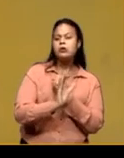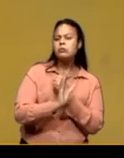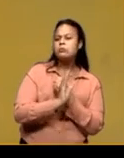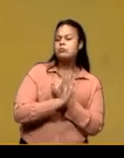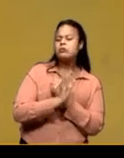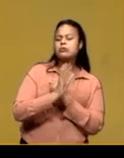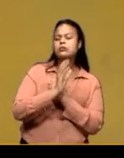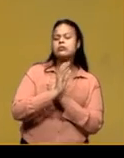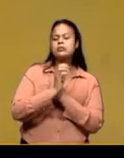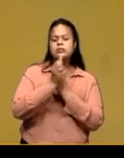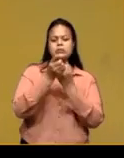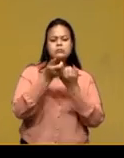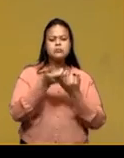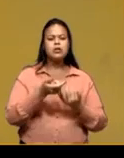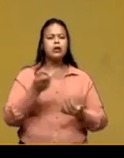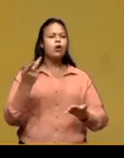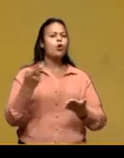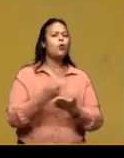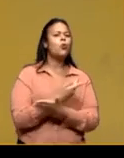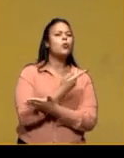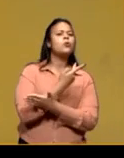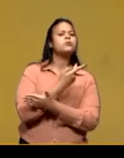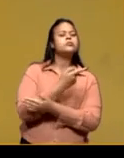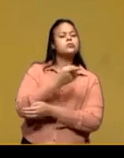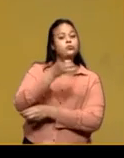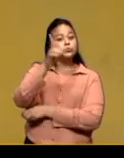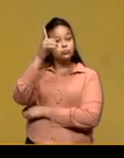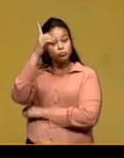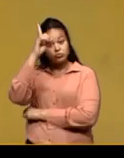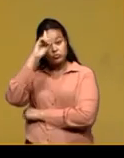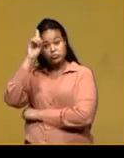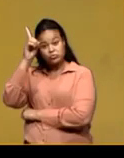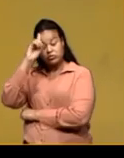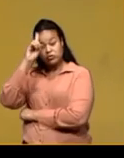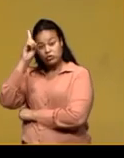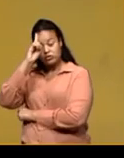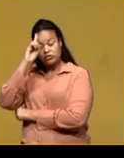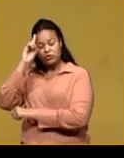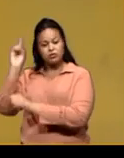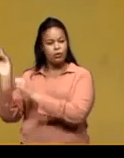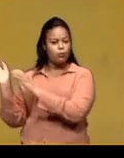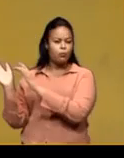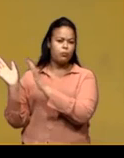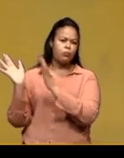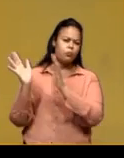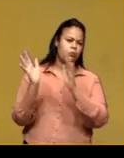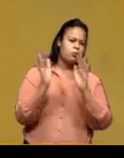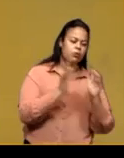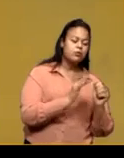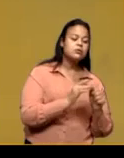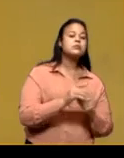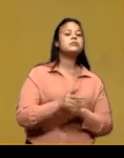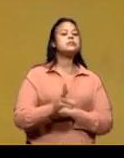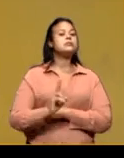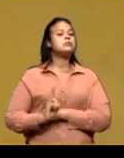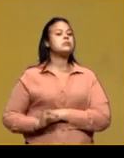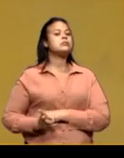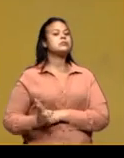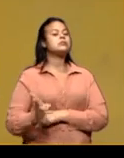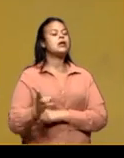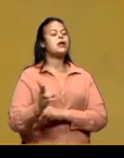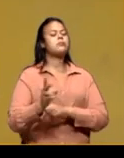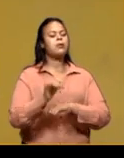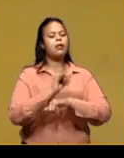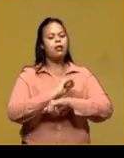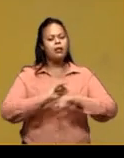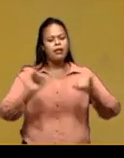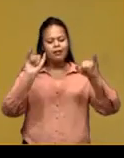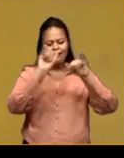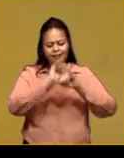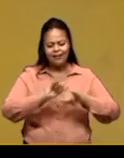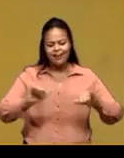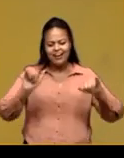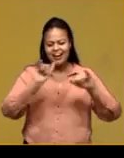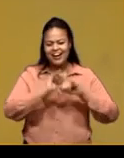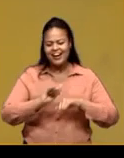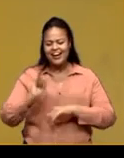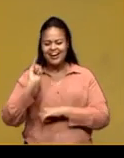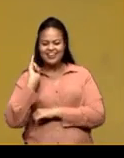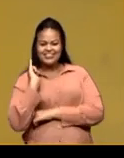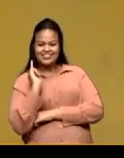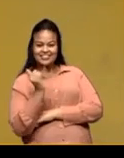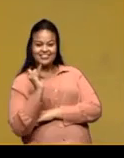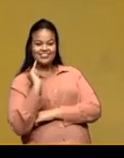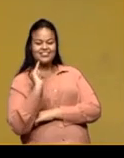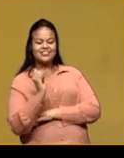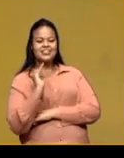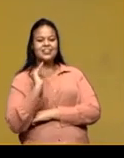acontecimentos do cotidiano, corriqueiros, mas sempre a partir daquela narração, a gente ter ali